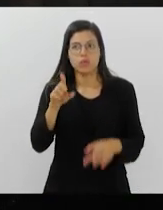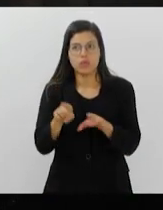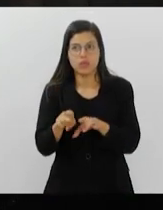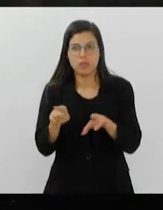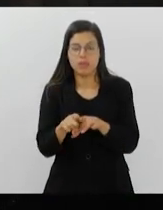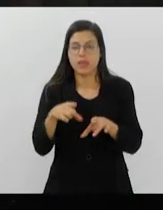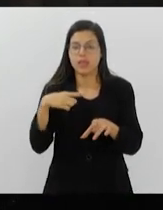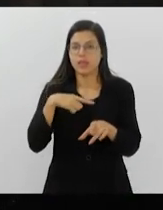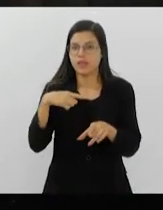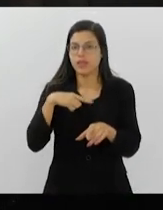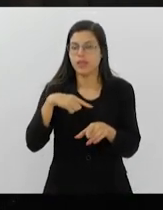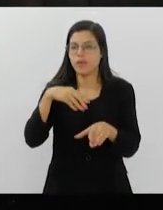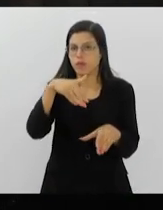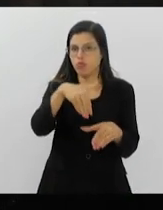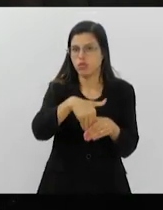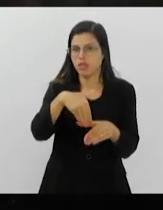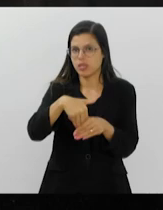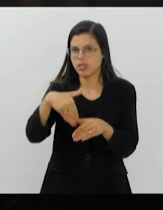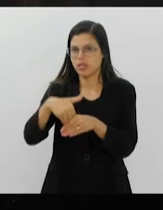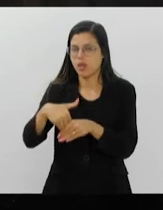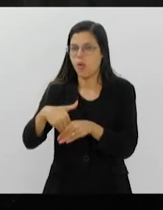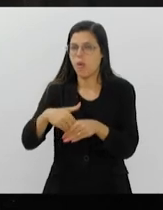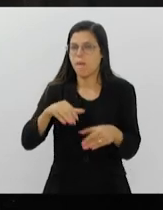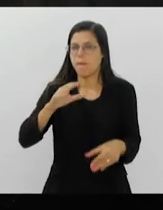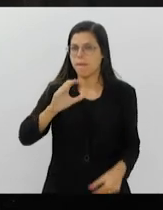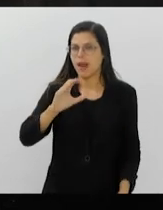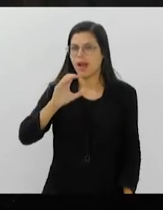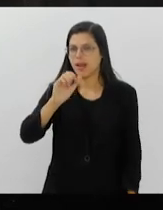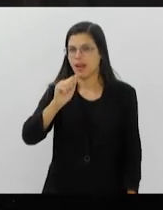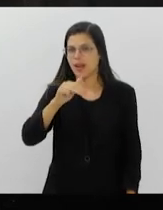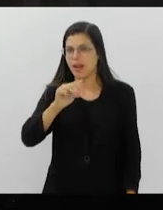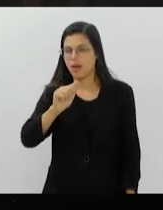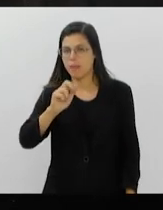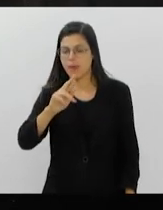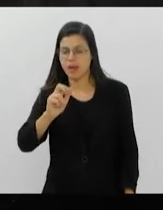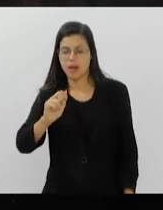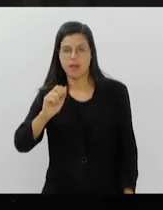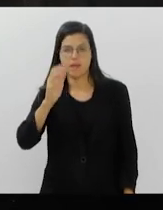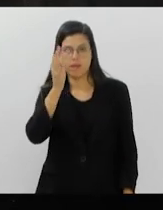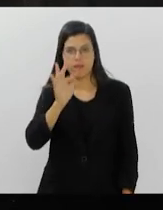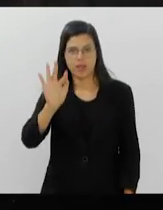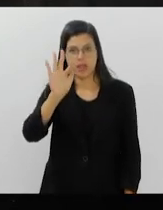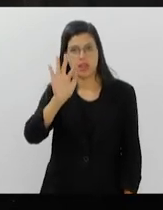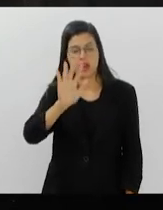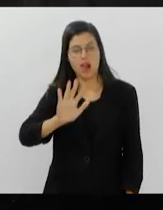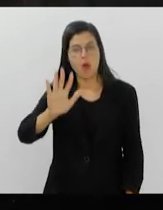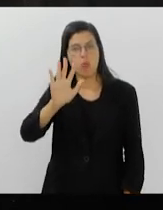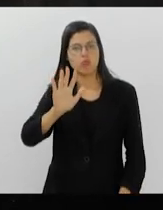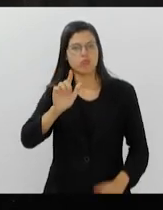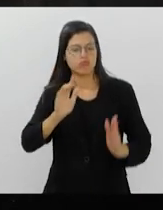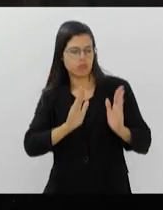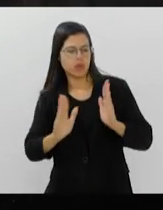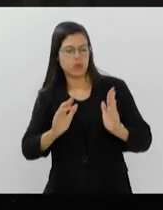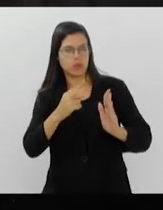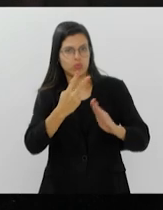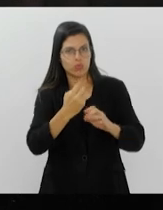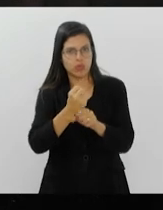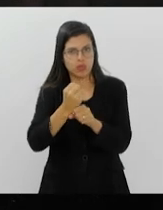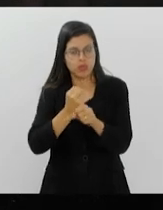Federal, que lá os mandatos são de 2 anos. e também o partido